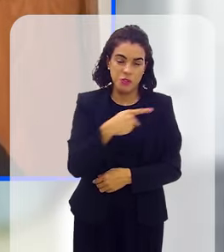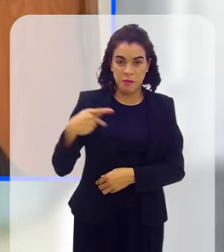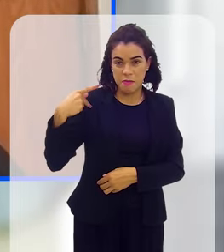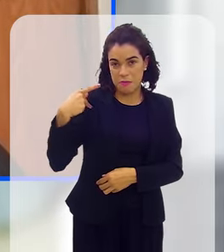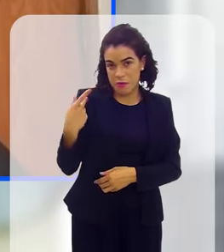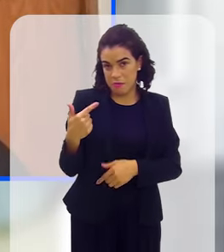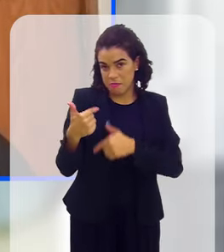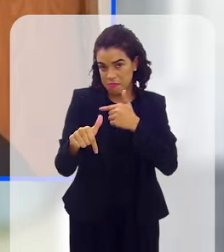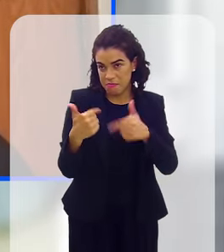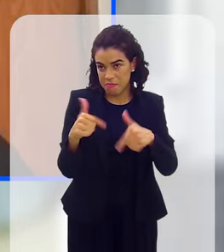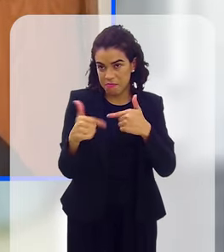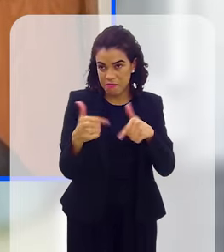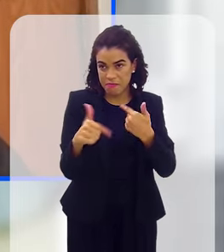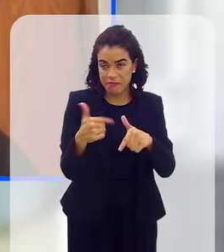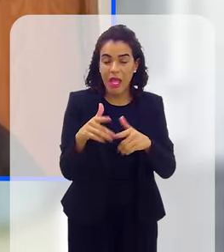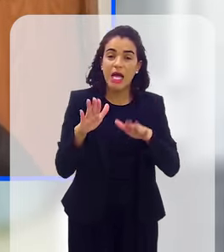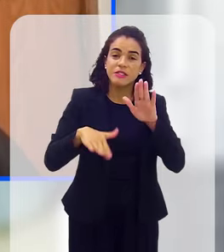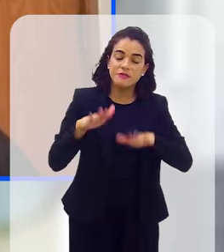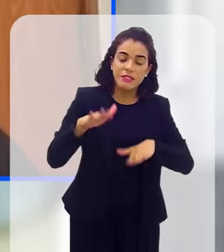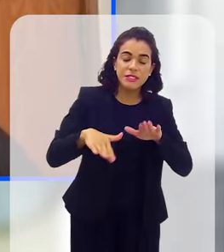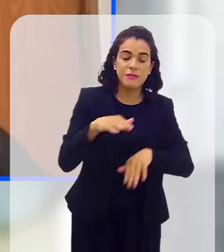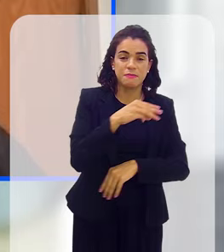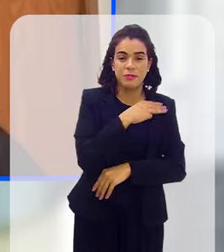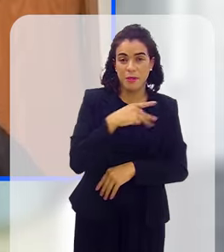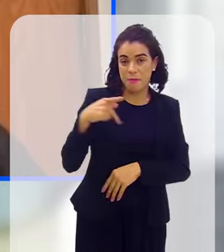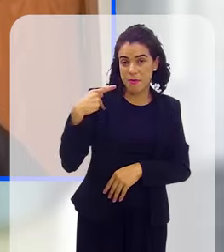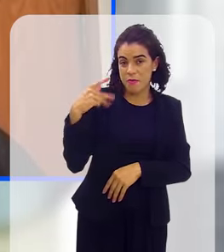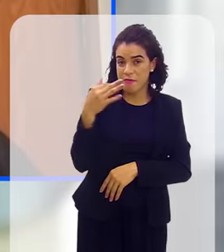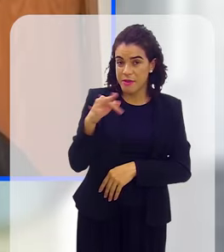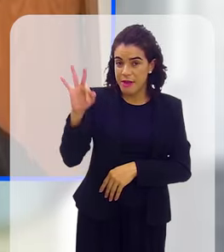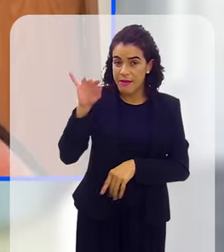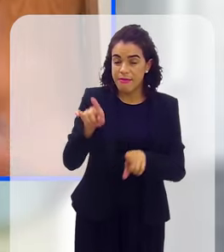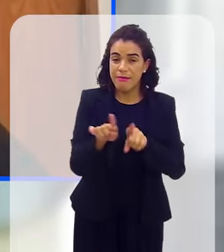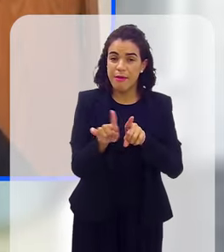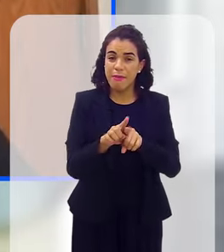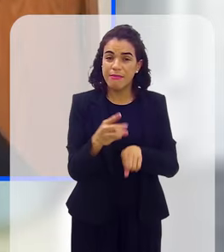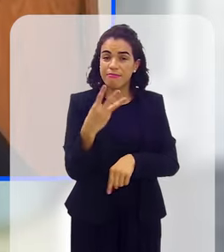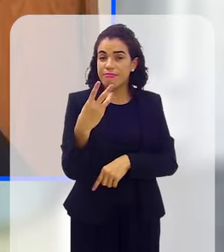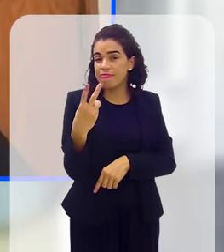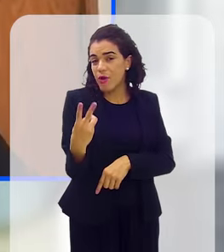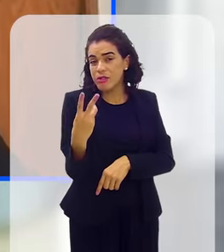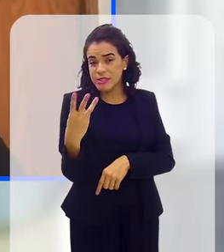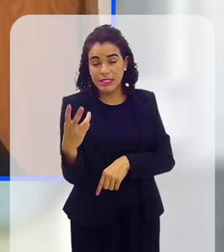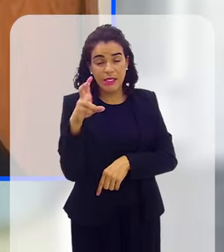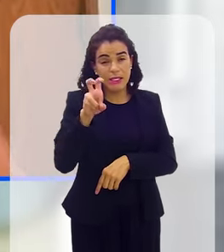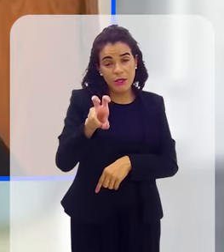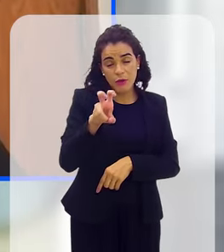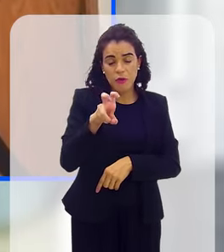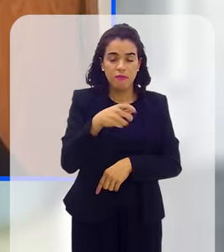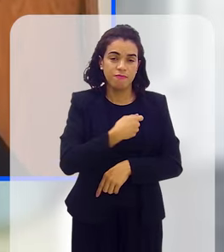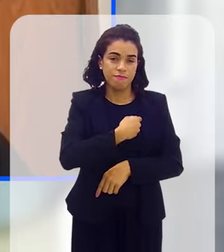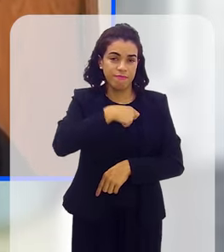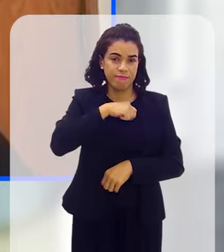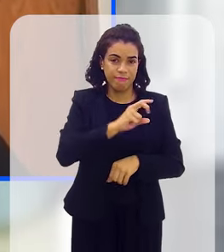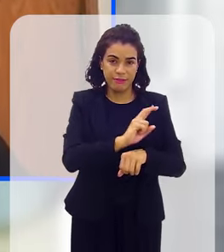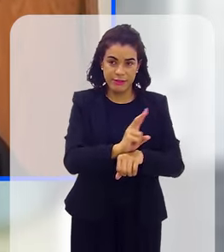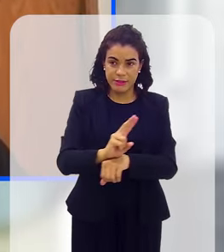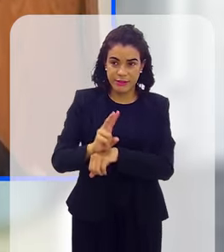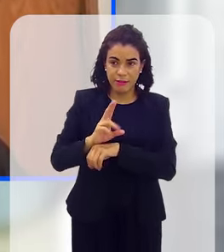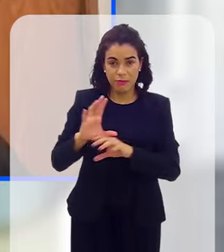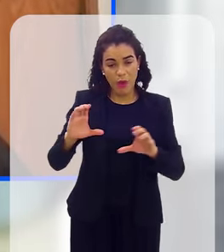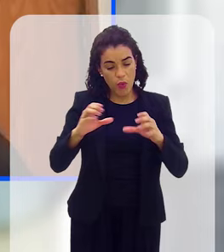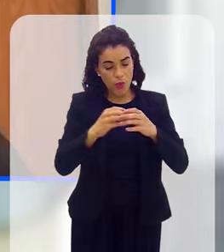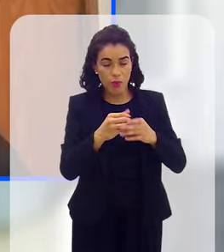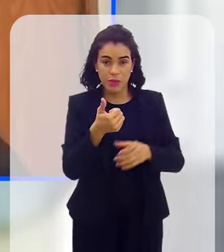vai um membro também do Ministério Público Federal, cinco auditores fiscais de trabalho. Então, para esse núcleo de 18